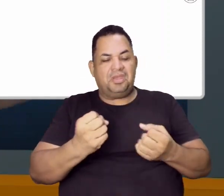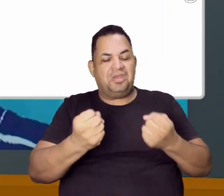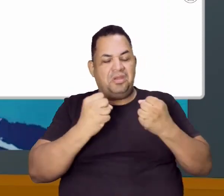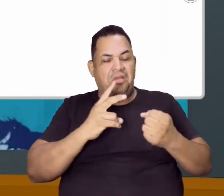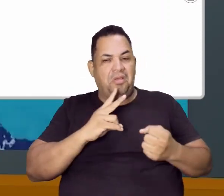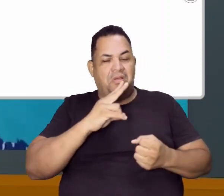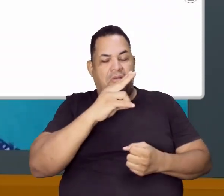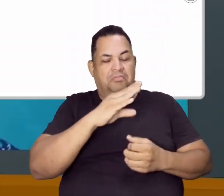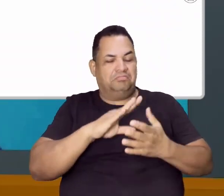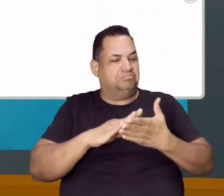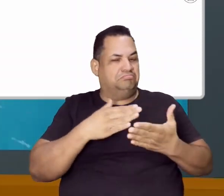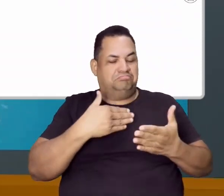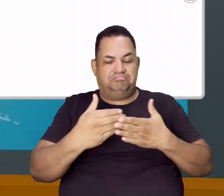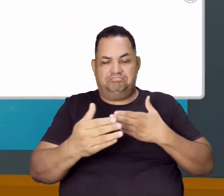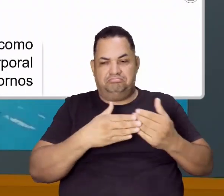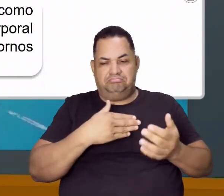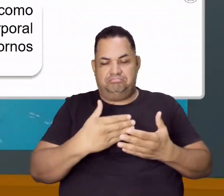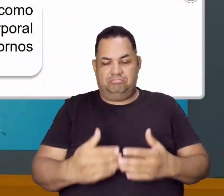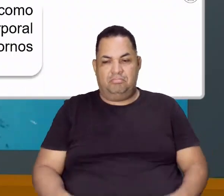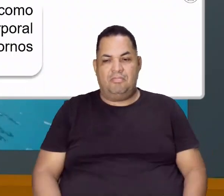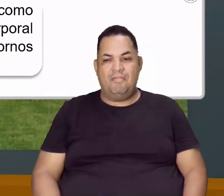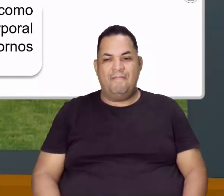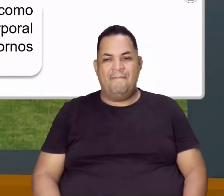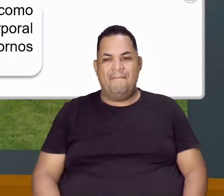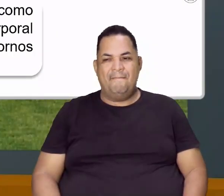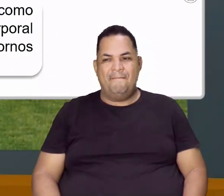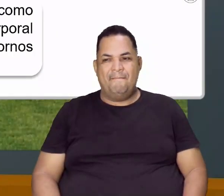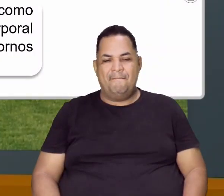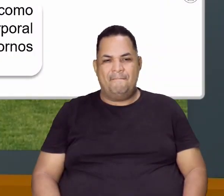a todo custo, tá bom?